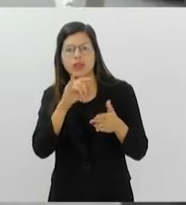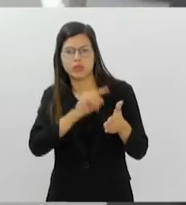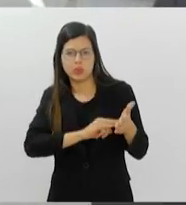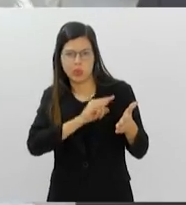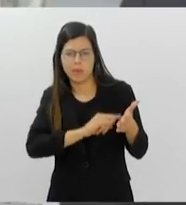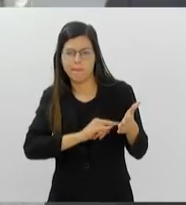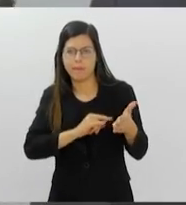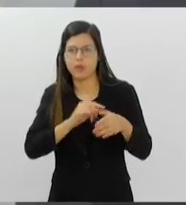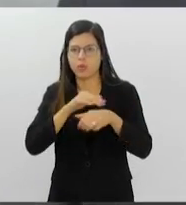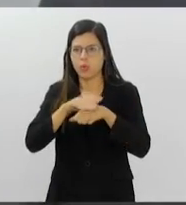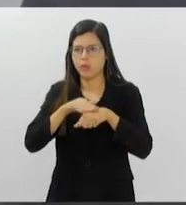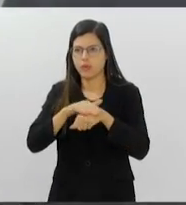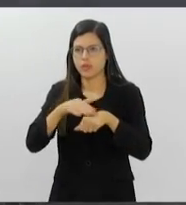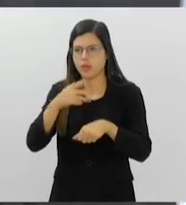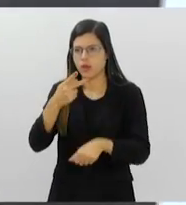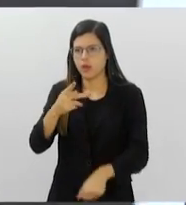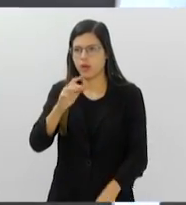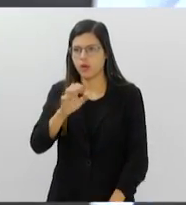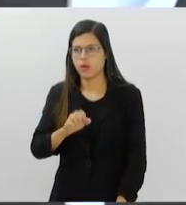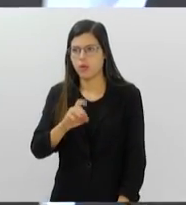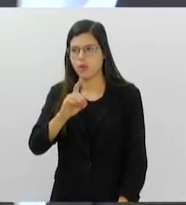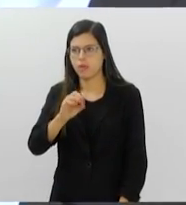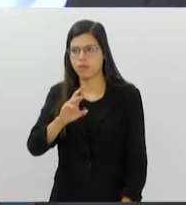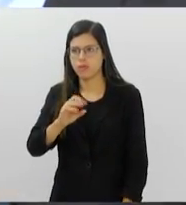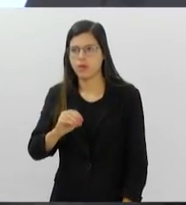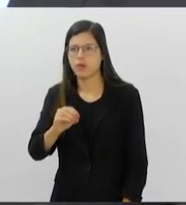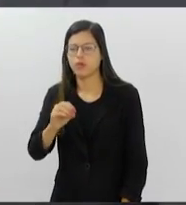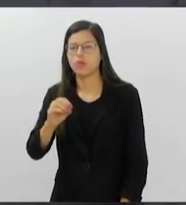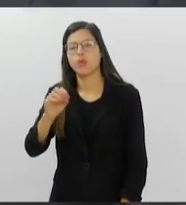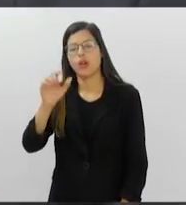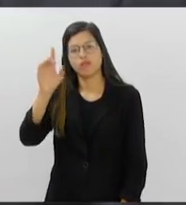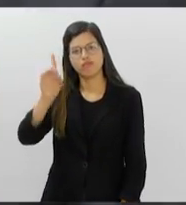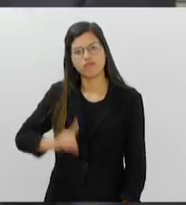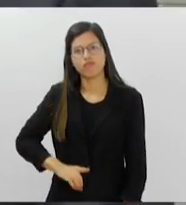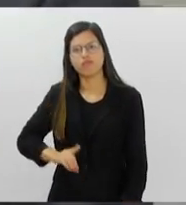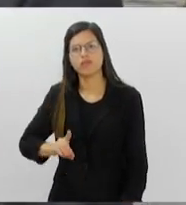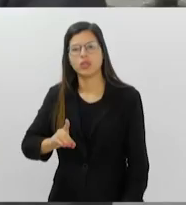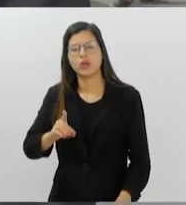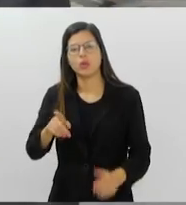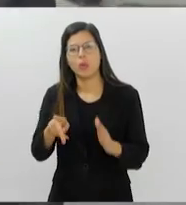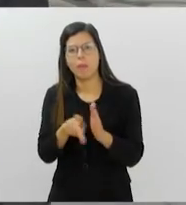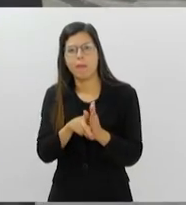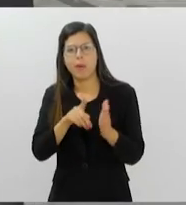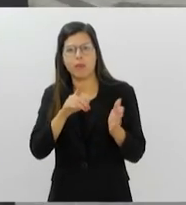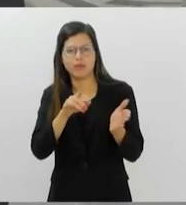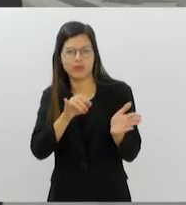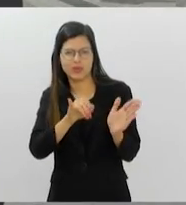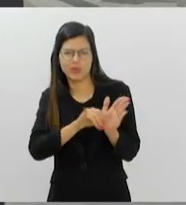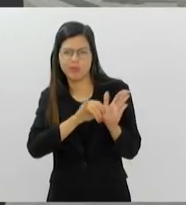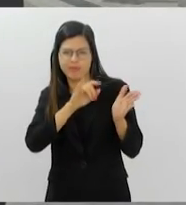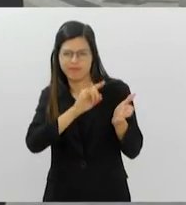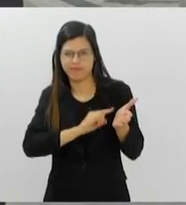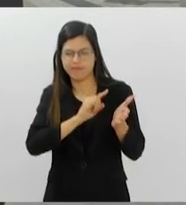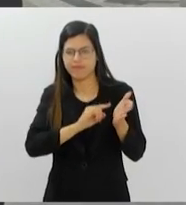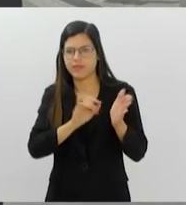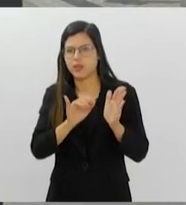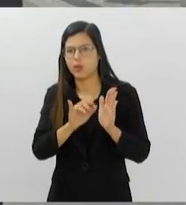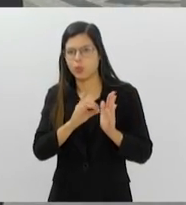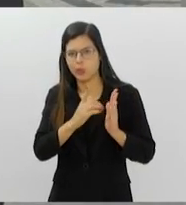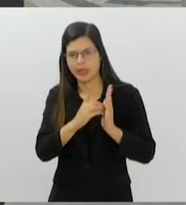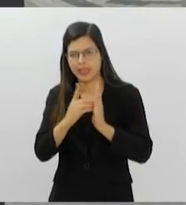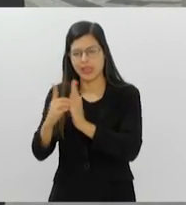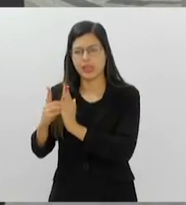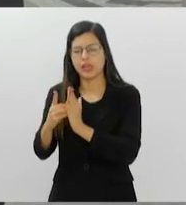conversar com o Pedro Paulo Thompson, que é diretor de identificação civil do DETRAN. Bom dia, Pedro Paulo. Eu gostaria que você começasse falando o